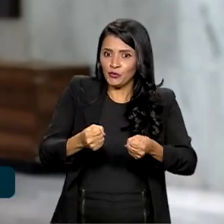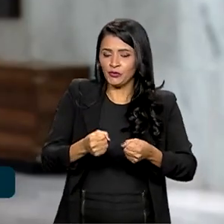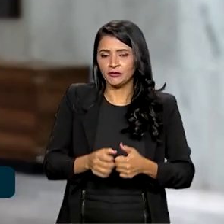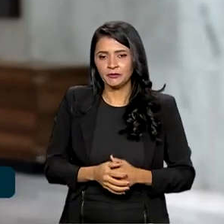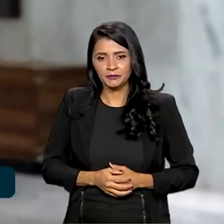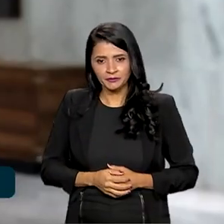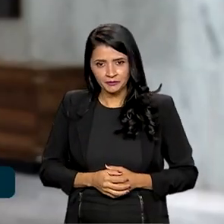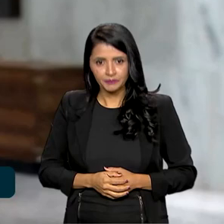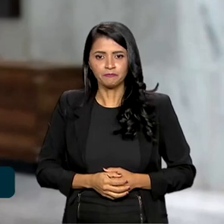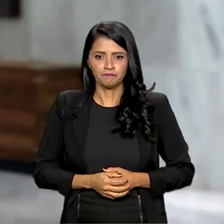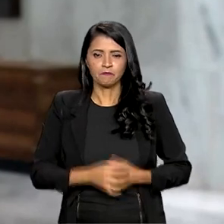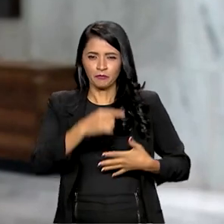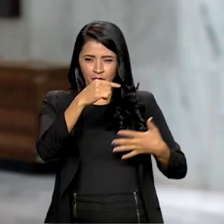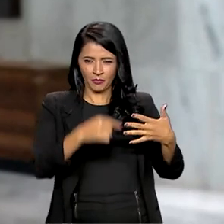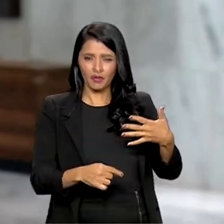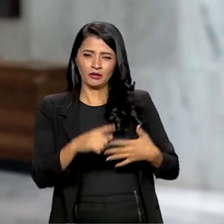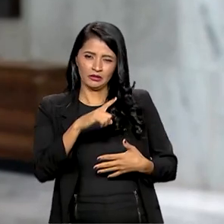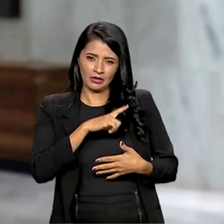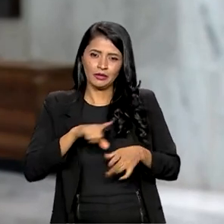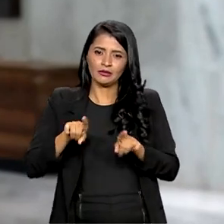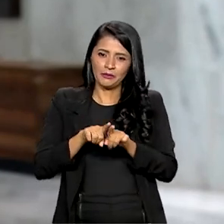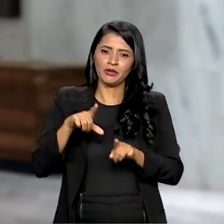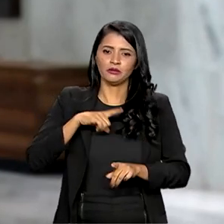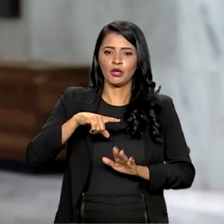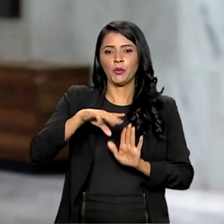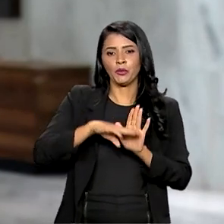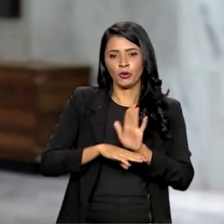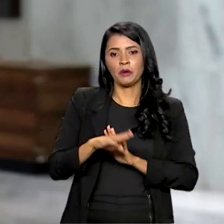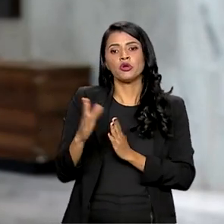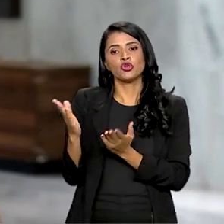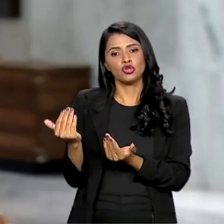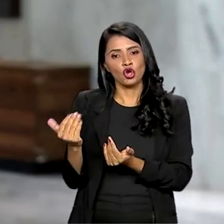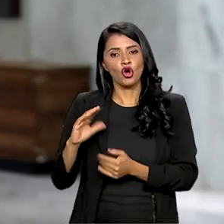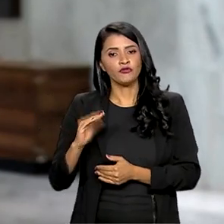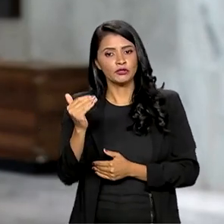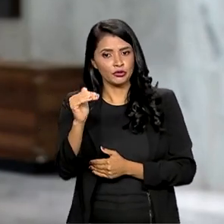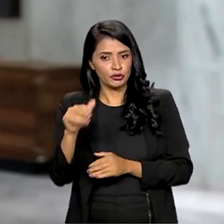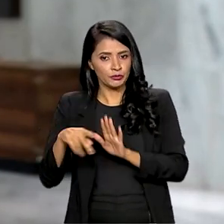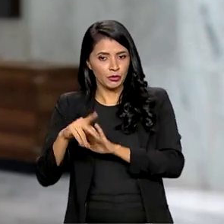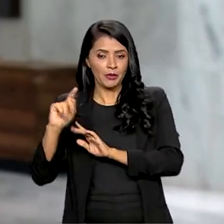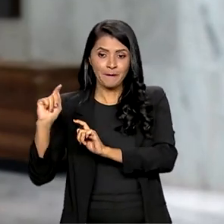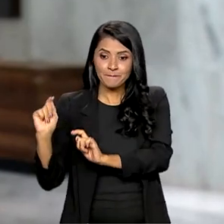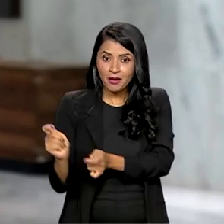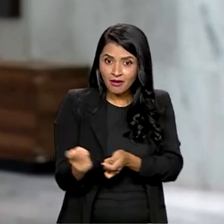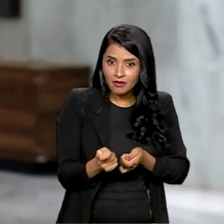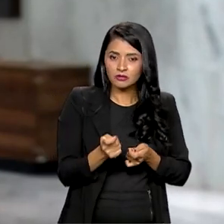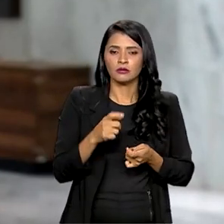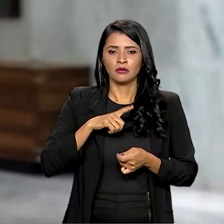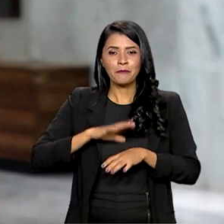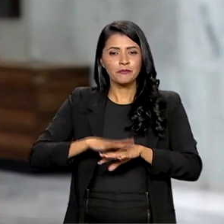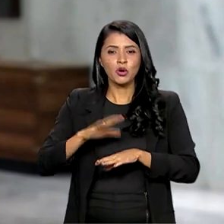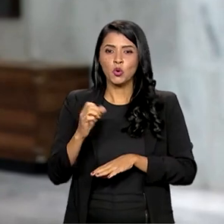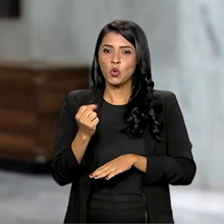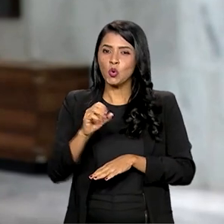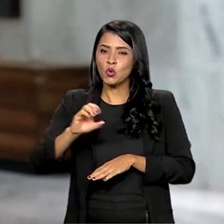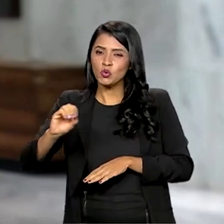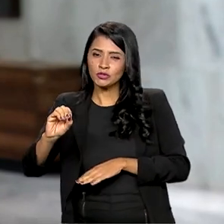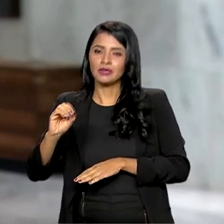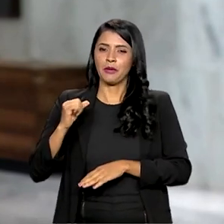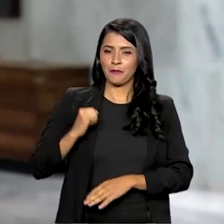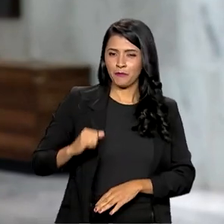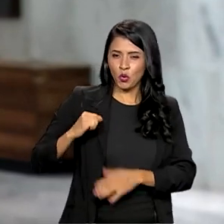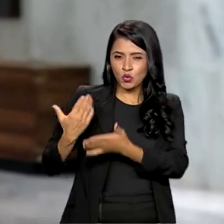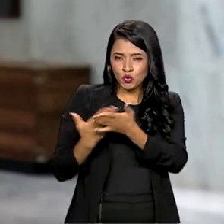as ações previstas está o Programa Jovem Cientista da Pesca Artesanal. Mais de 800 bolsas de estudo